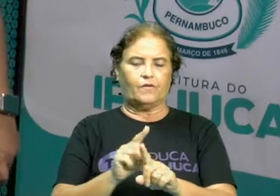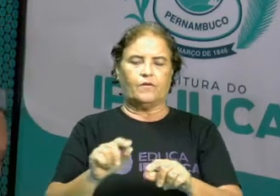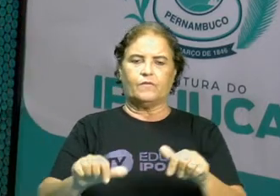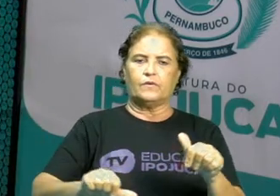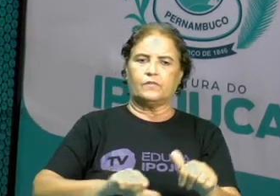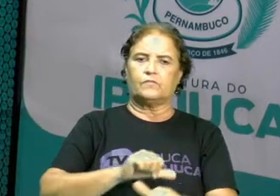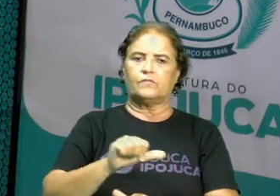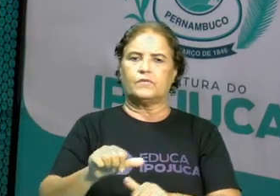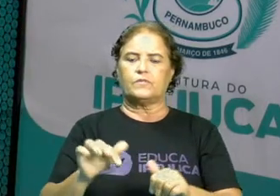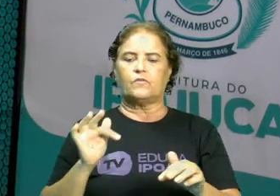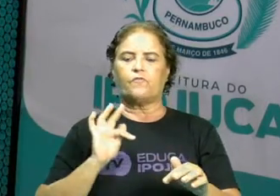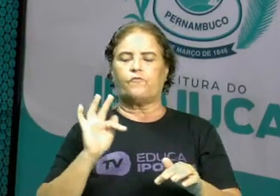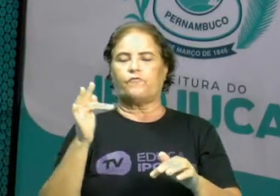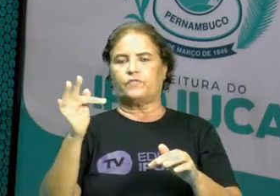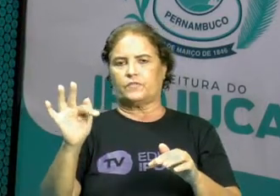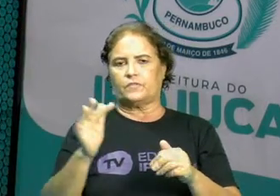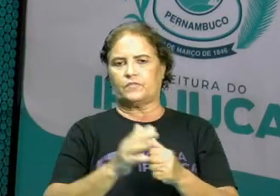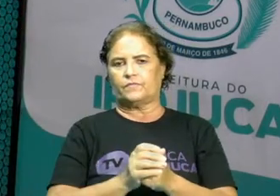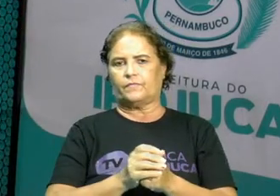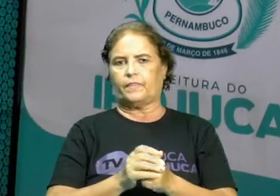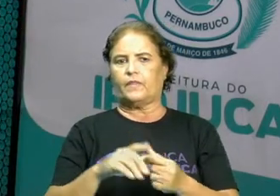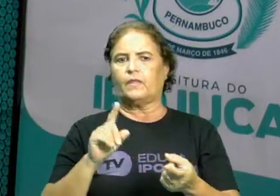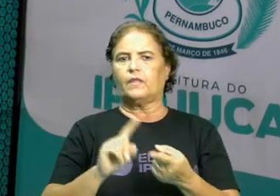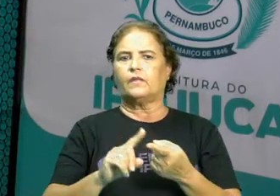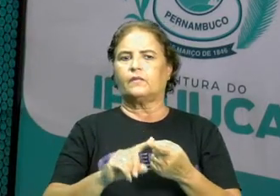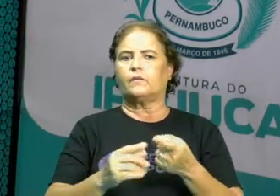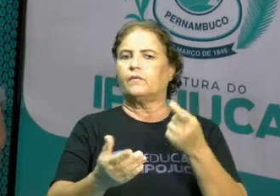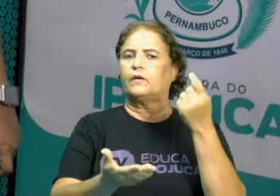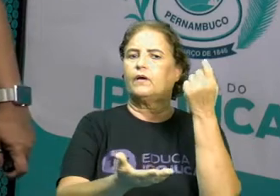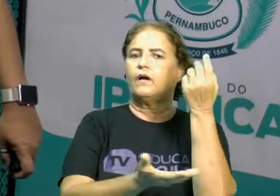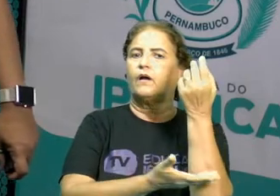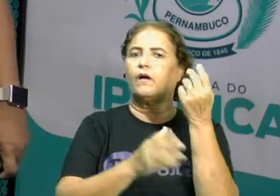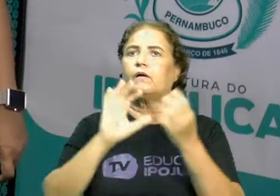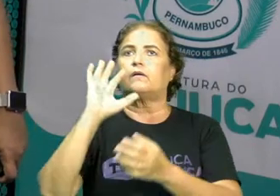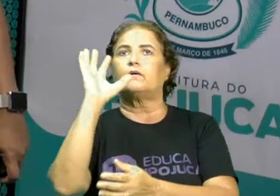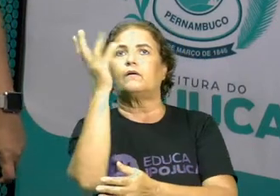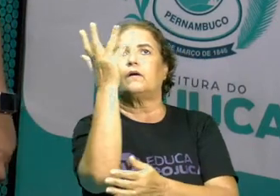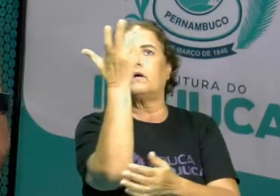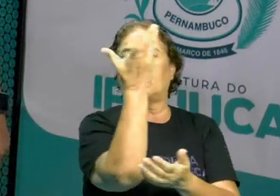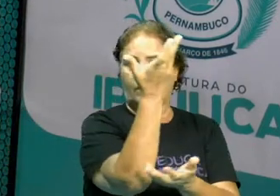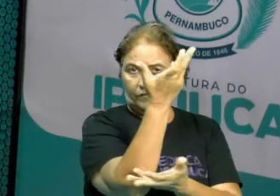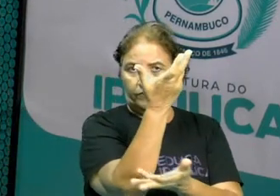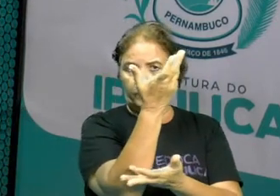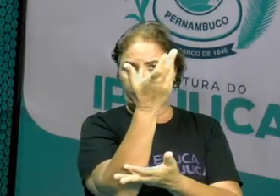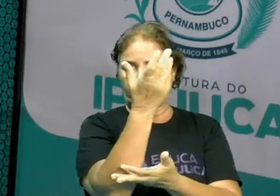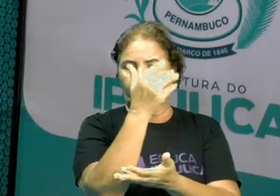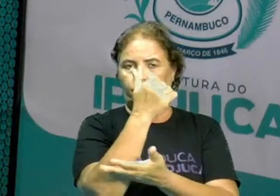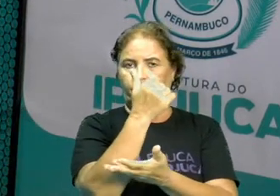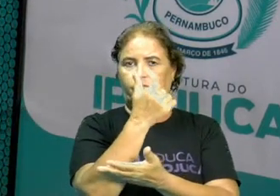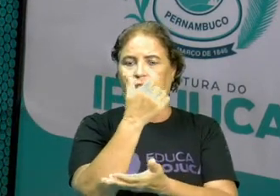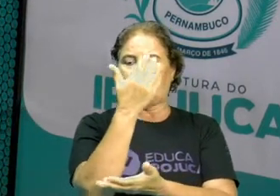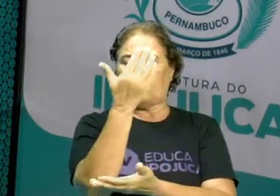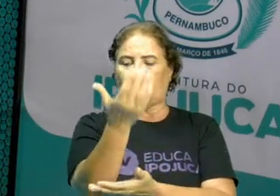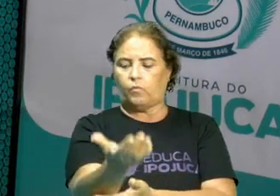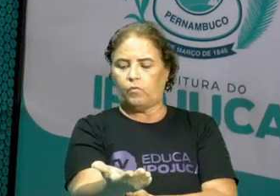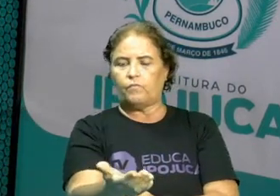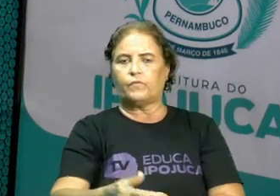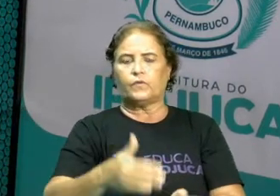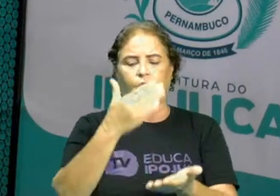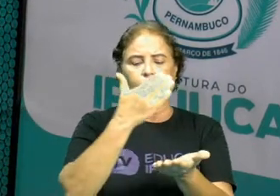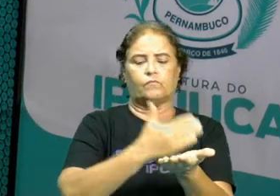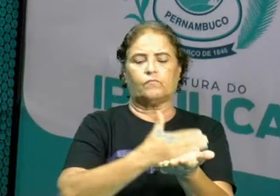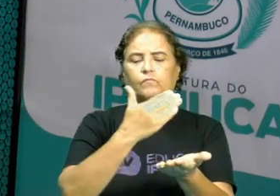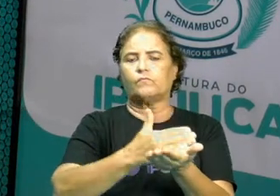Ou a árvore mesmo. A árvore é feita de madeira, não é isso? Quando eu corto ela, transformo ela em pedaços menores,